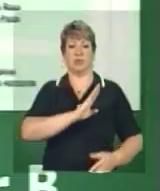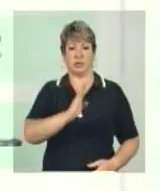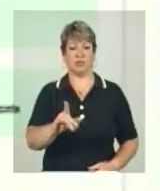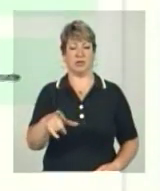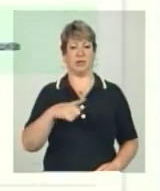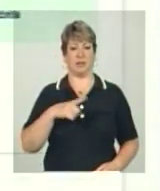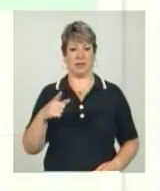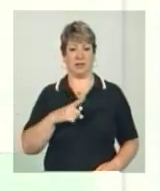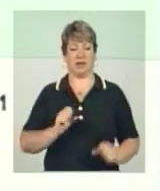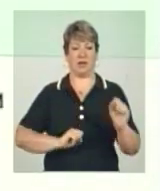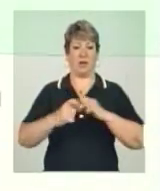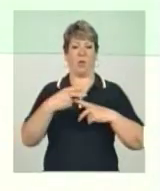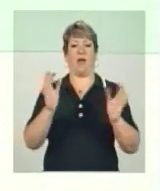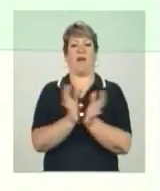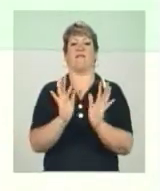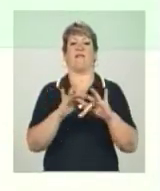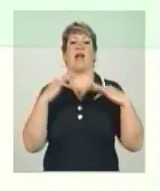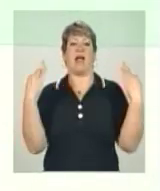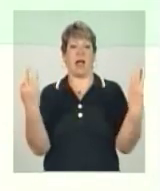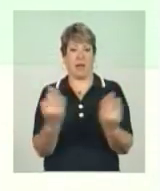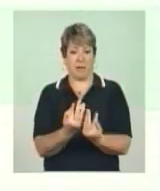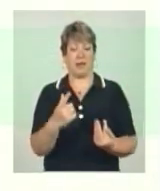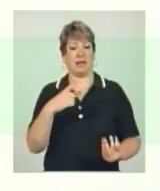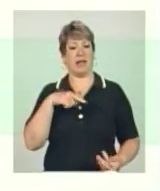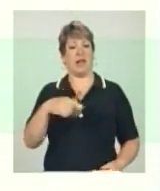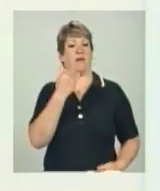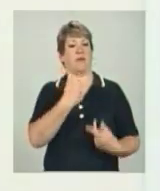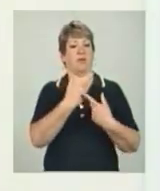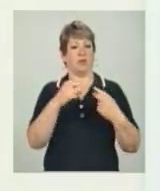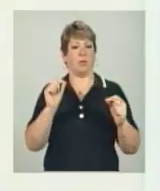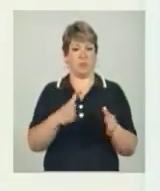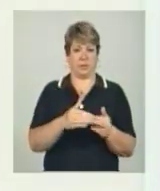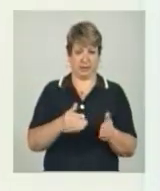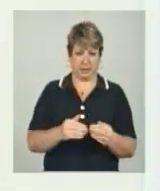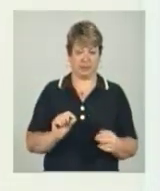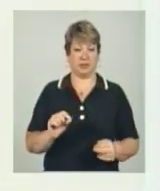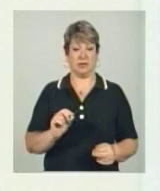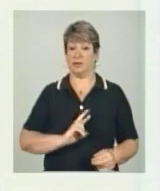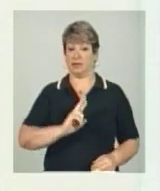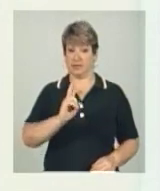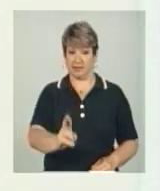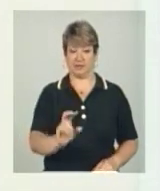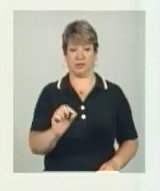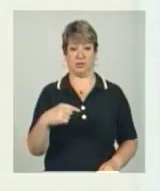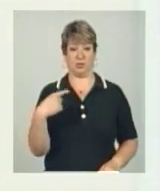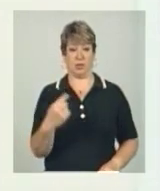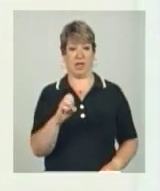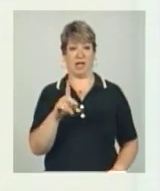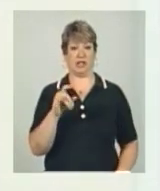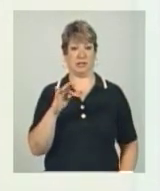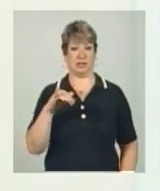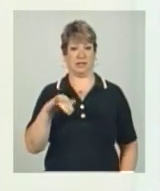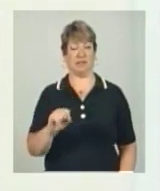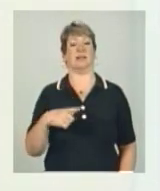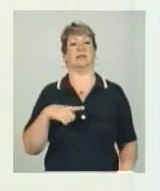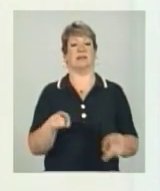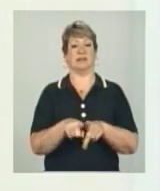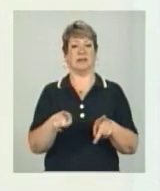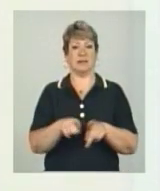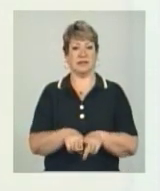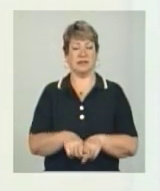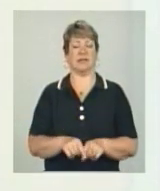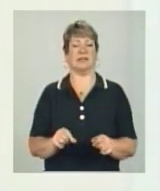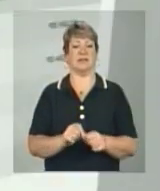a empreendimentos familiares que produzam os alimentos requeridos. Resultados dos editais e prestação de